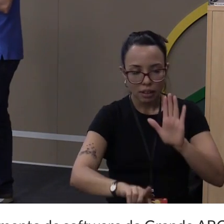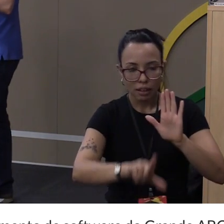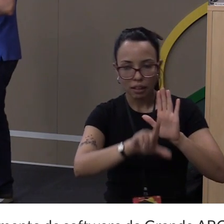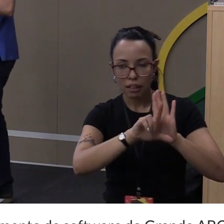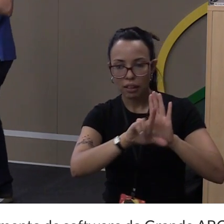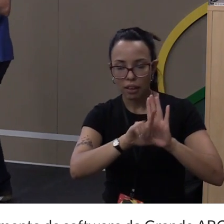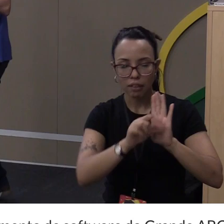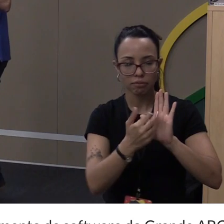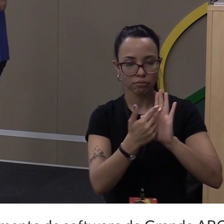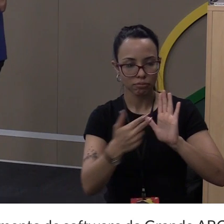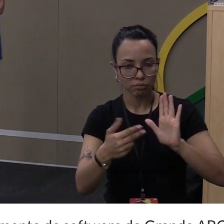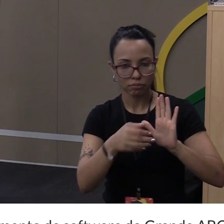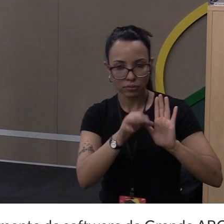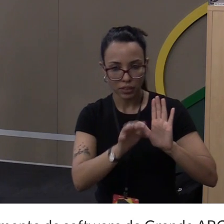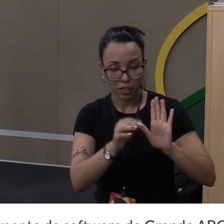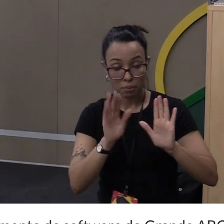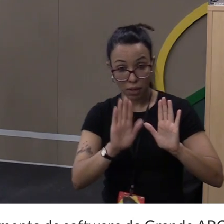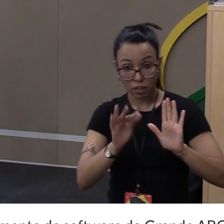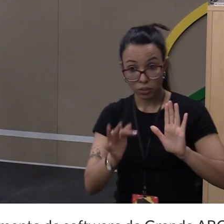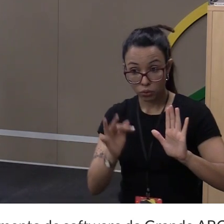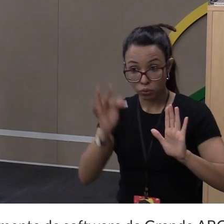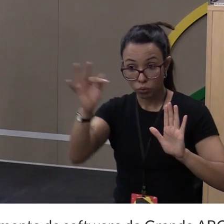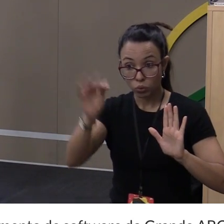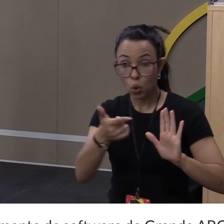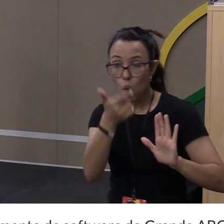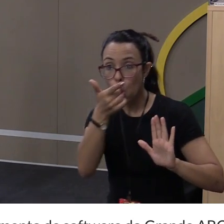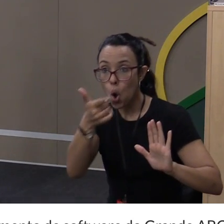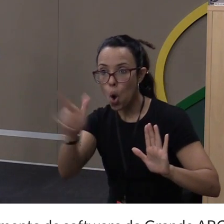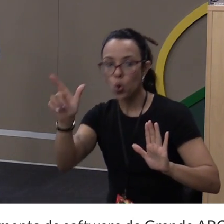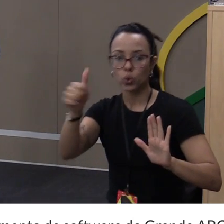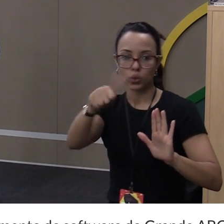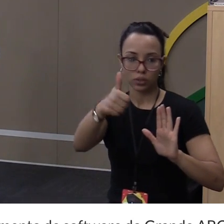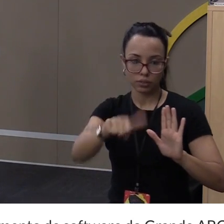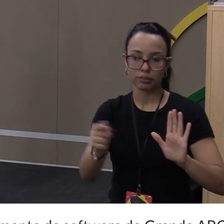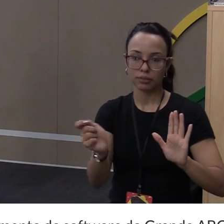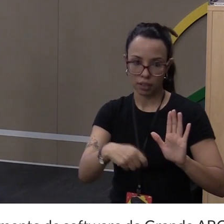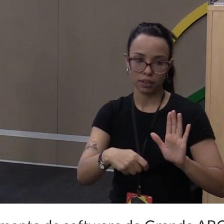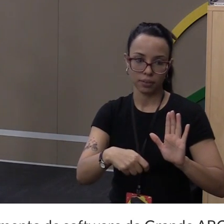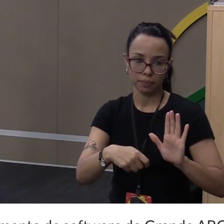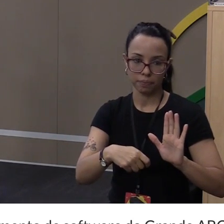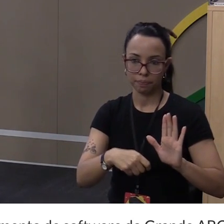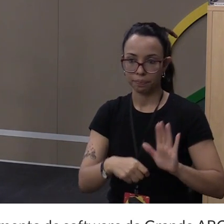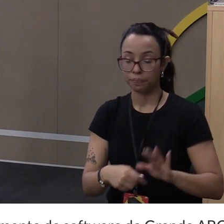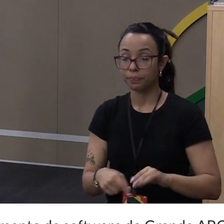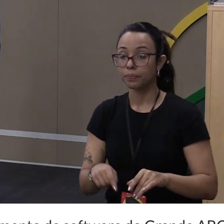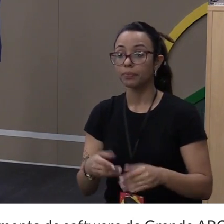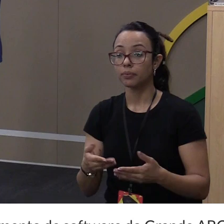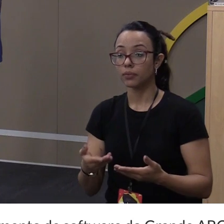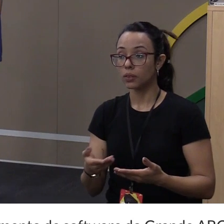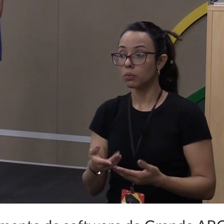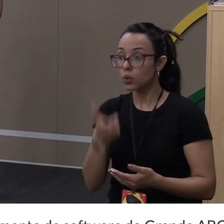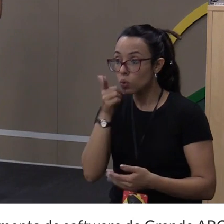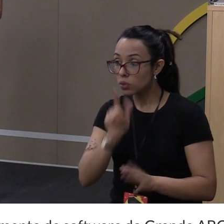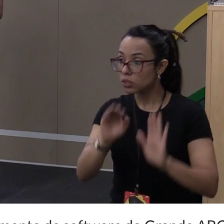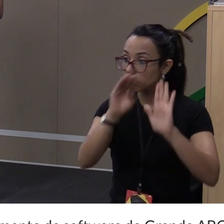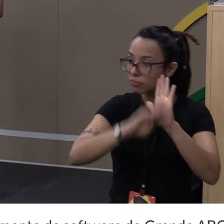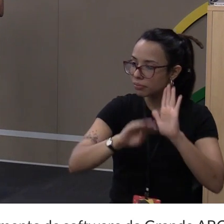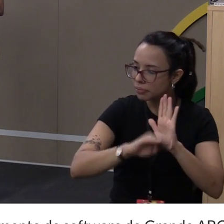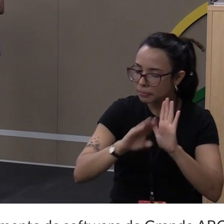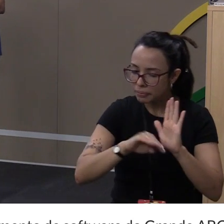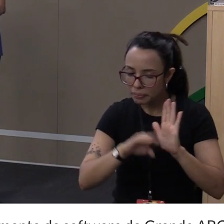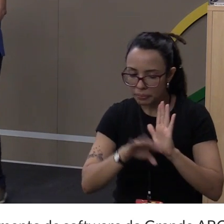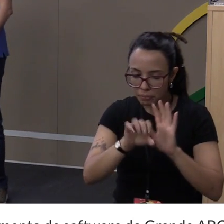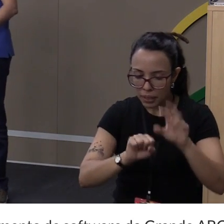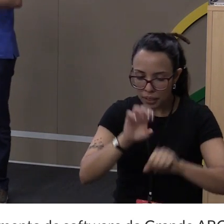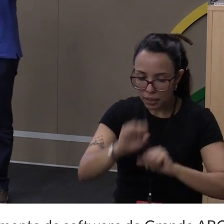no futuro, vai ter outros tipos de análise. E, basicamente, para extrair as informações dos diários oficiais,